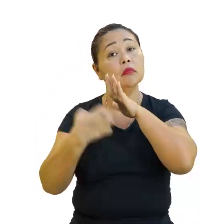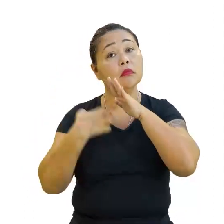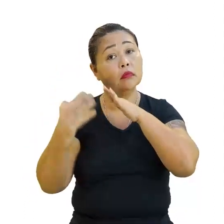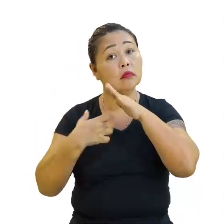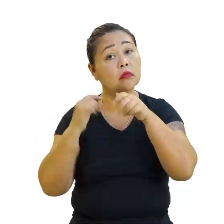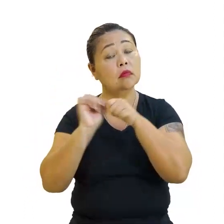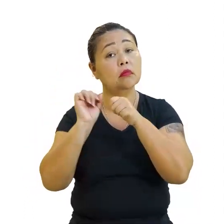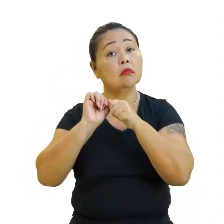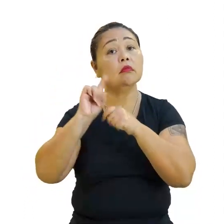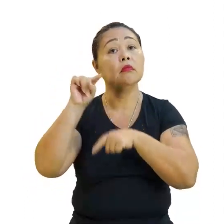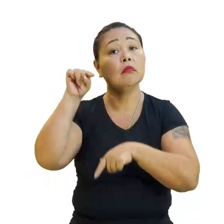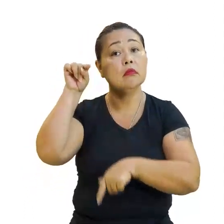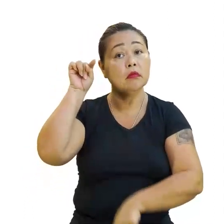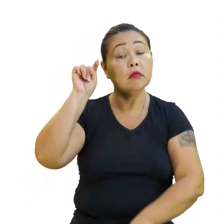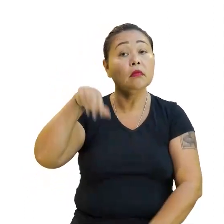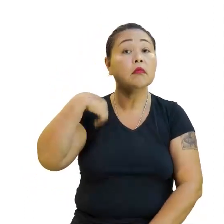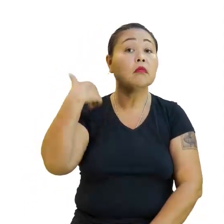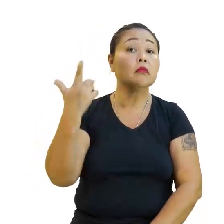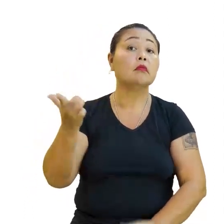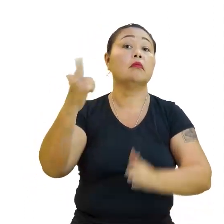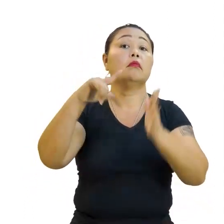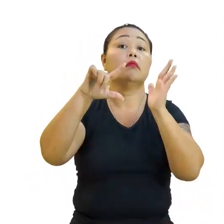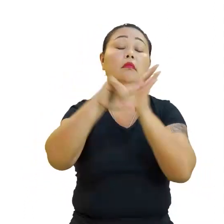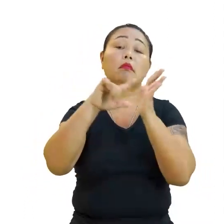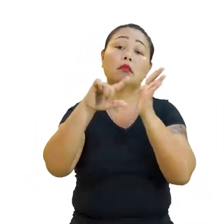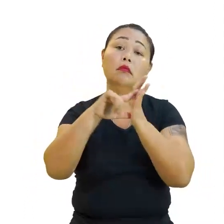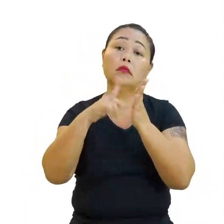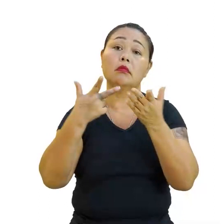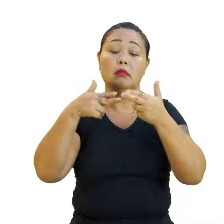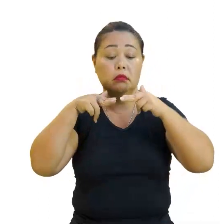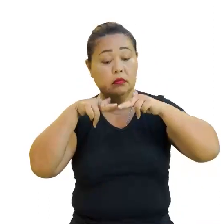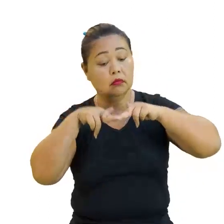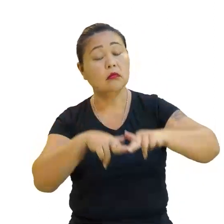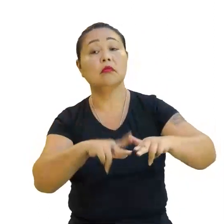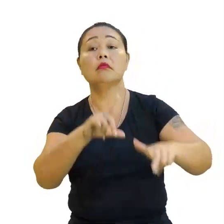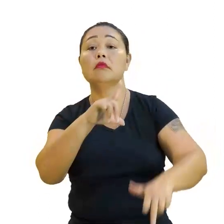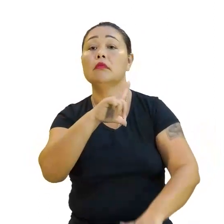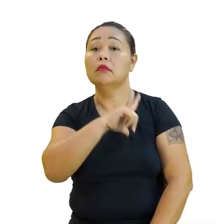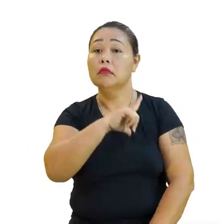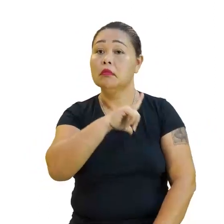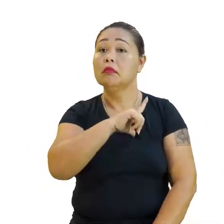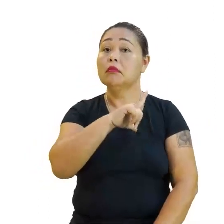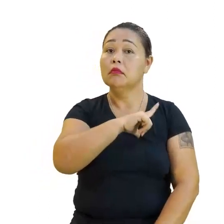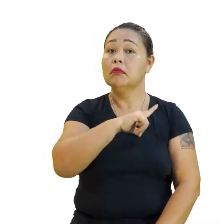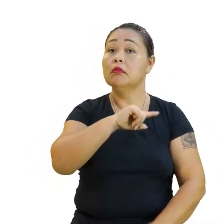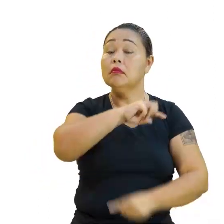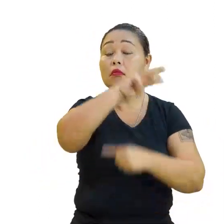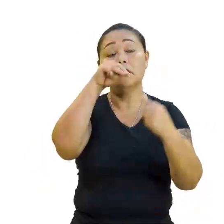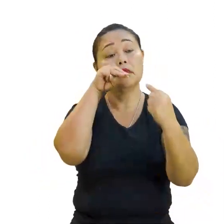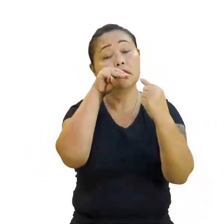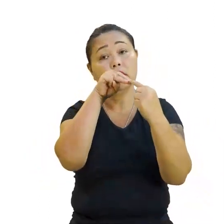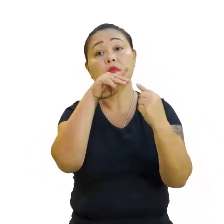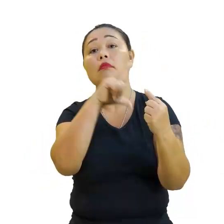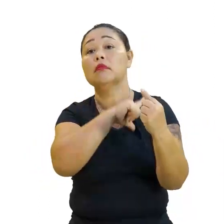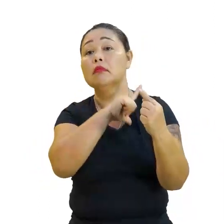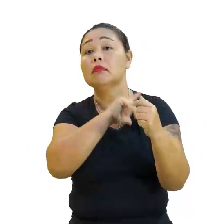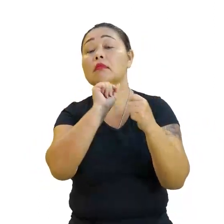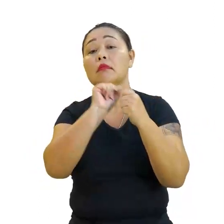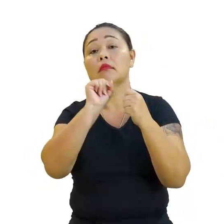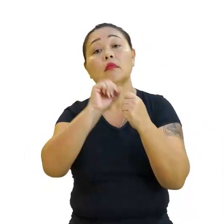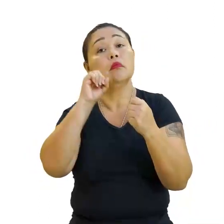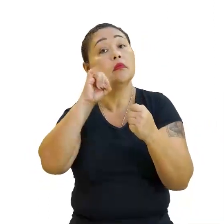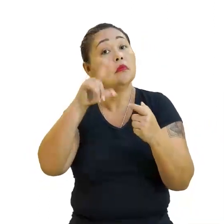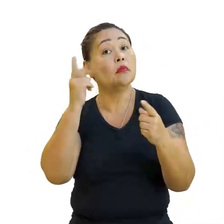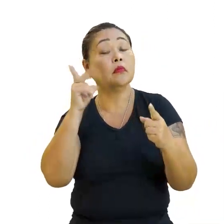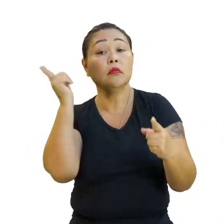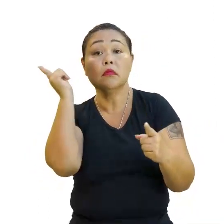Por isso que nas lojas, nos mercados, nessas empresas grandes, eles têm as metas a serem batidas. Porque se não passar aquela